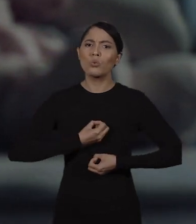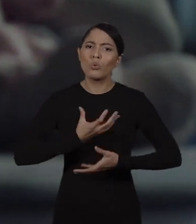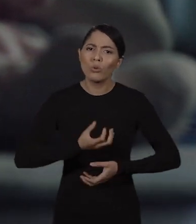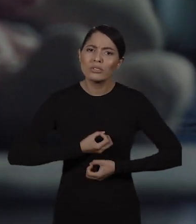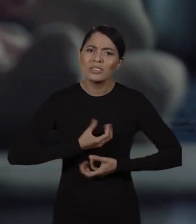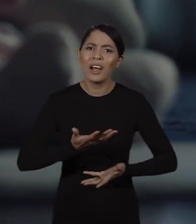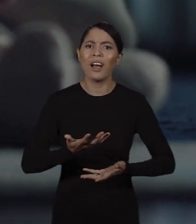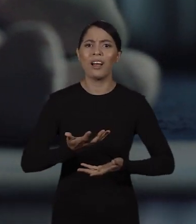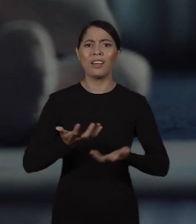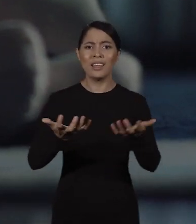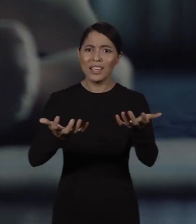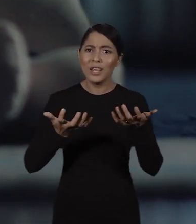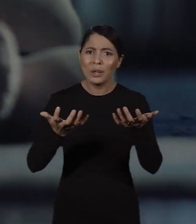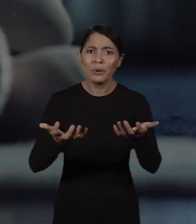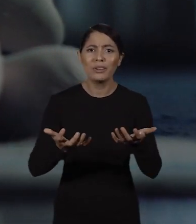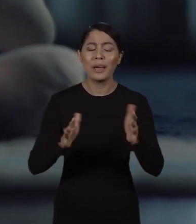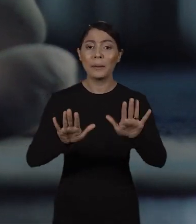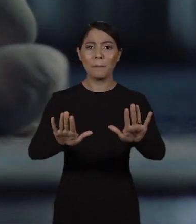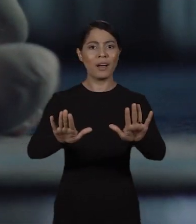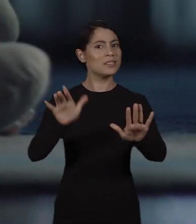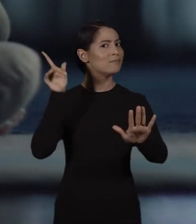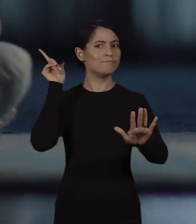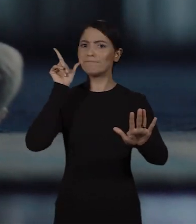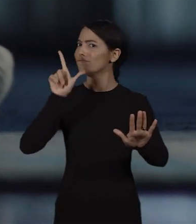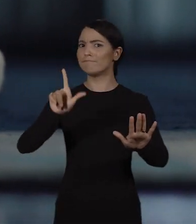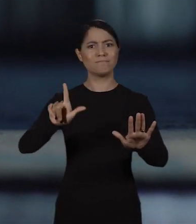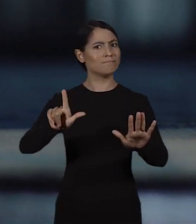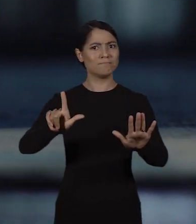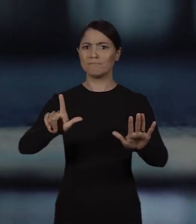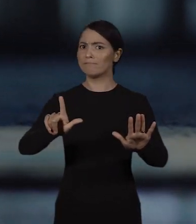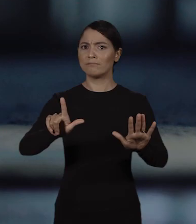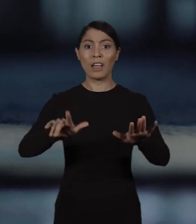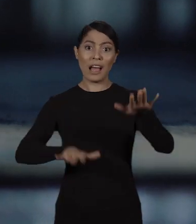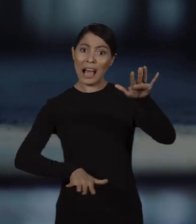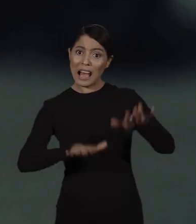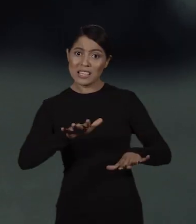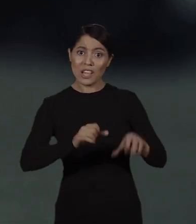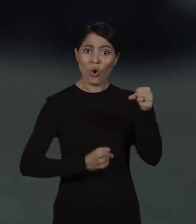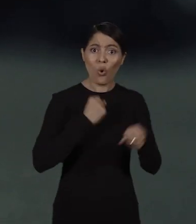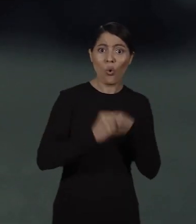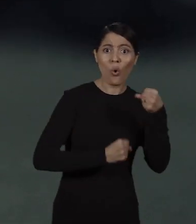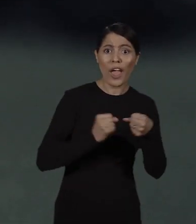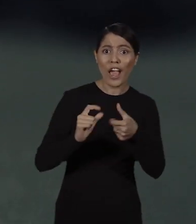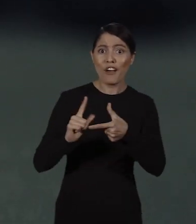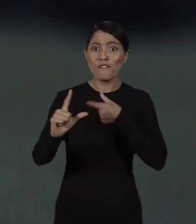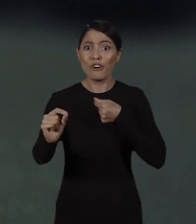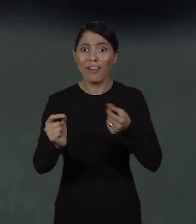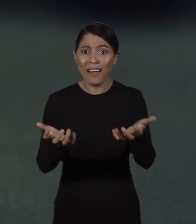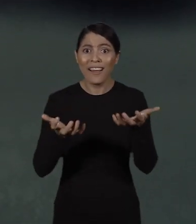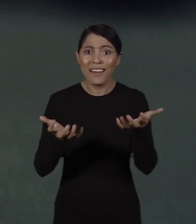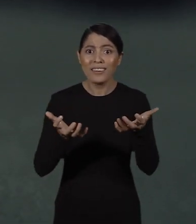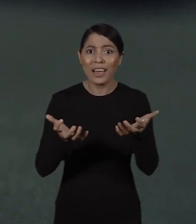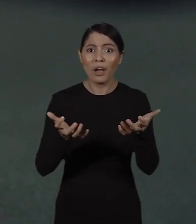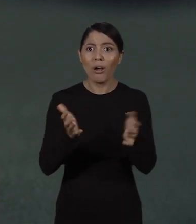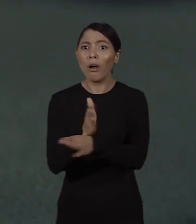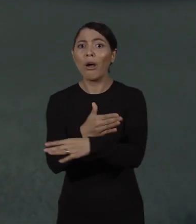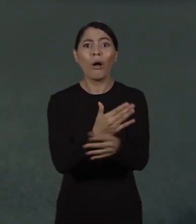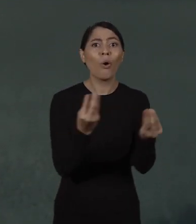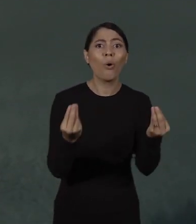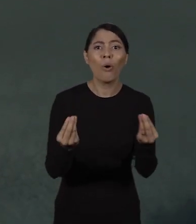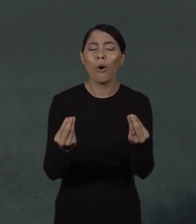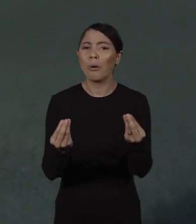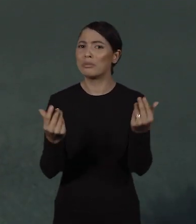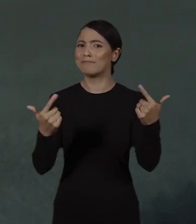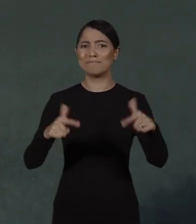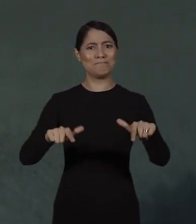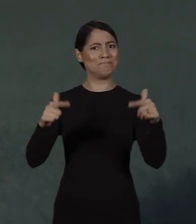Eu sinto vontade de contar, mas eu não consigo. Às vezes eu quero correr, fugir,